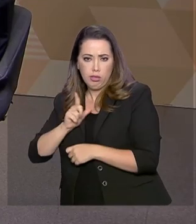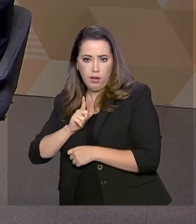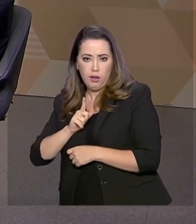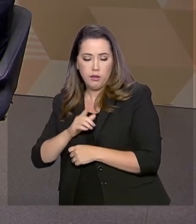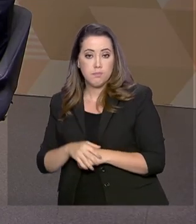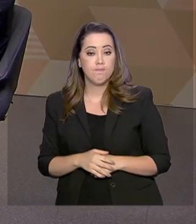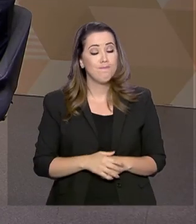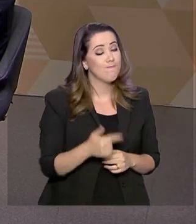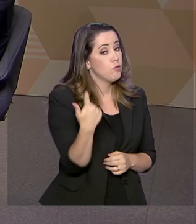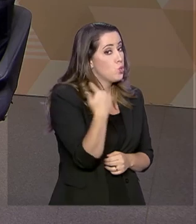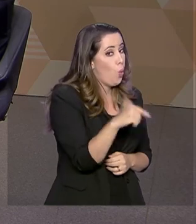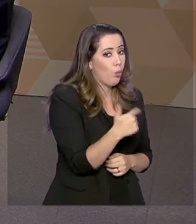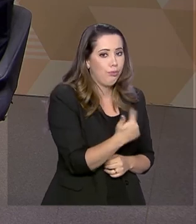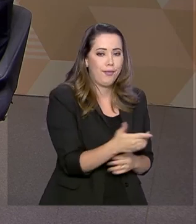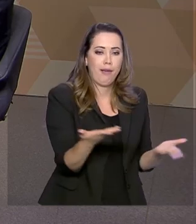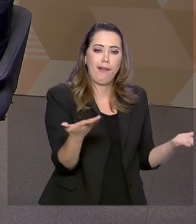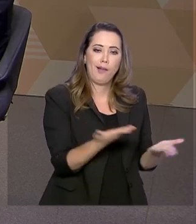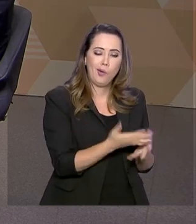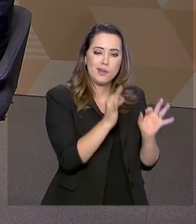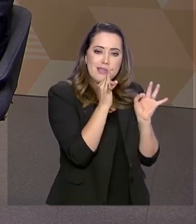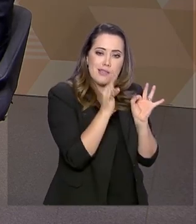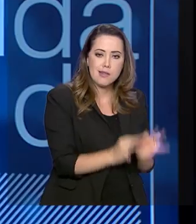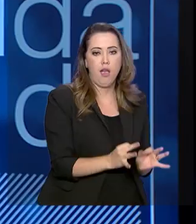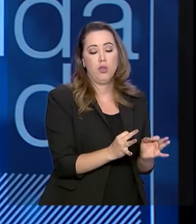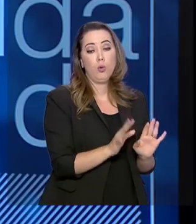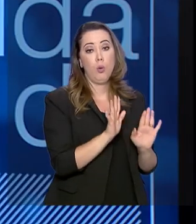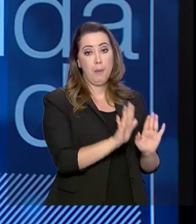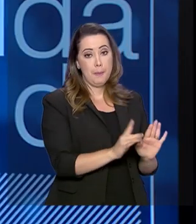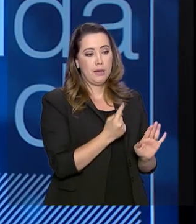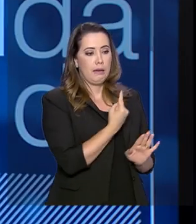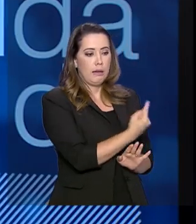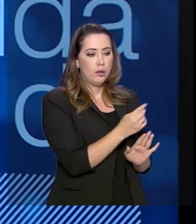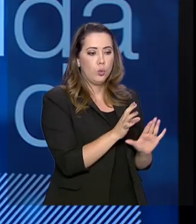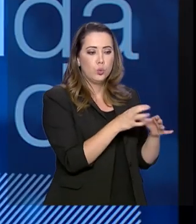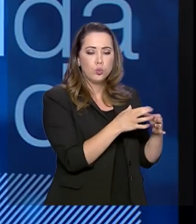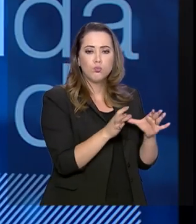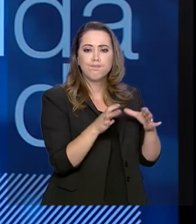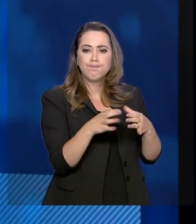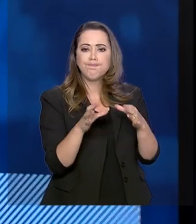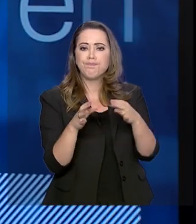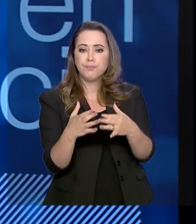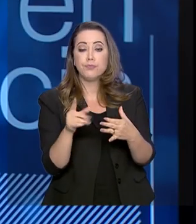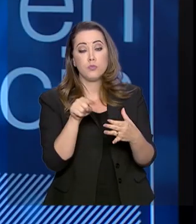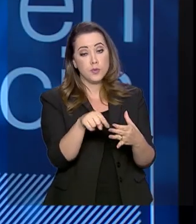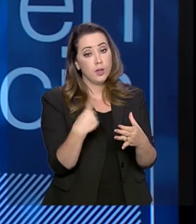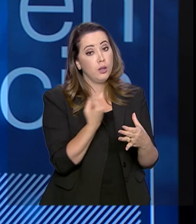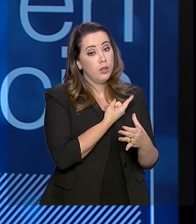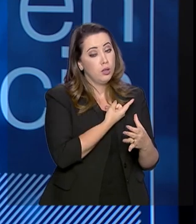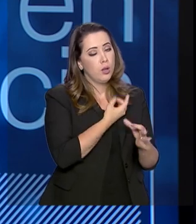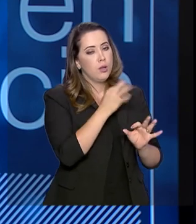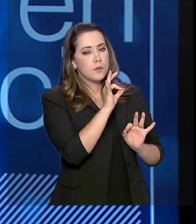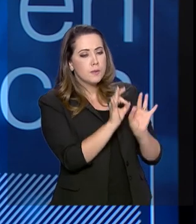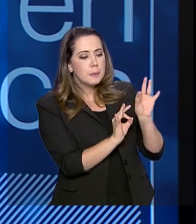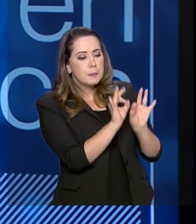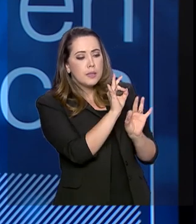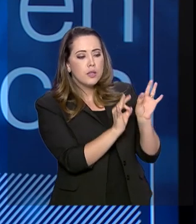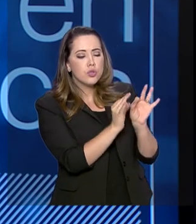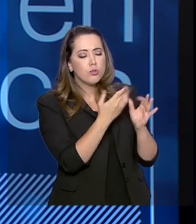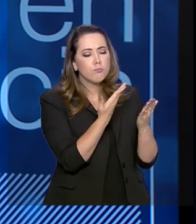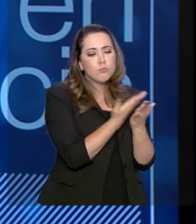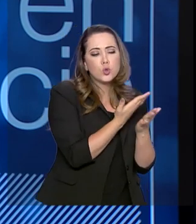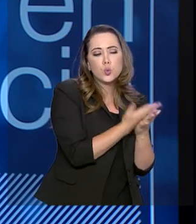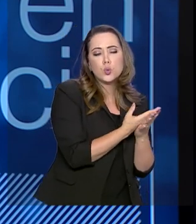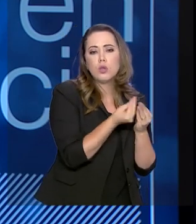consolidado. Nós vamos, para cada uma das iniciativas, nós vamos fazendo uma análise de